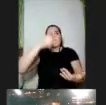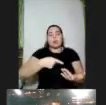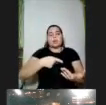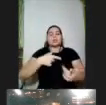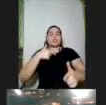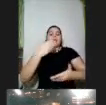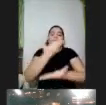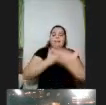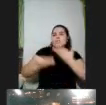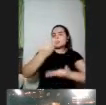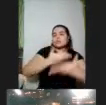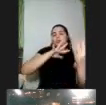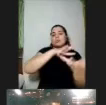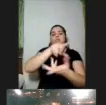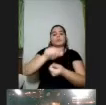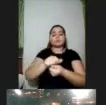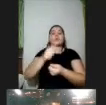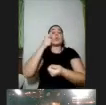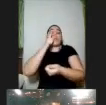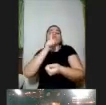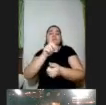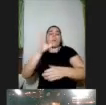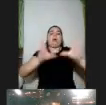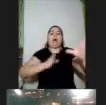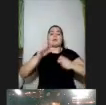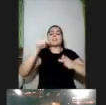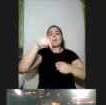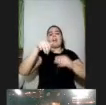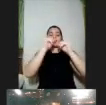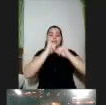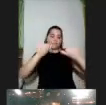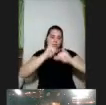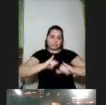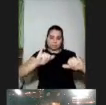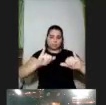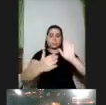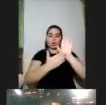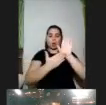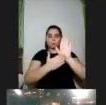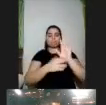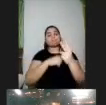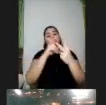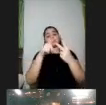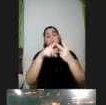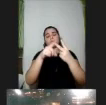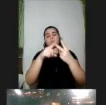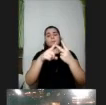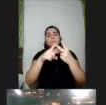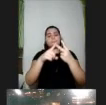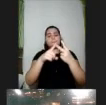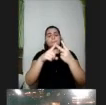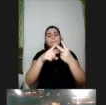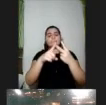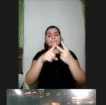perceber o mundo possam ter acesso a essas informações que estão sendo trazidas o segundo princípio das múltiplas